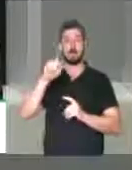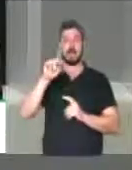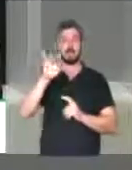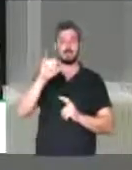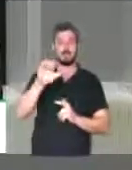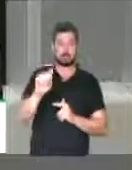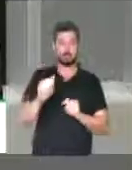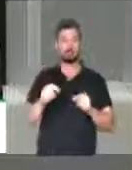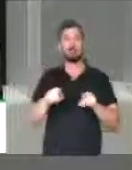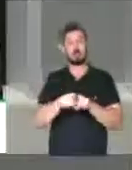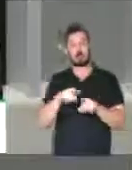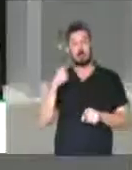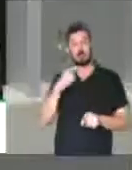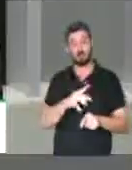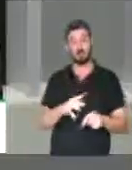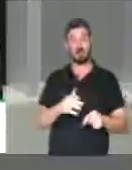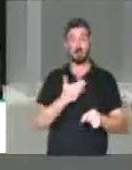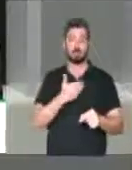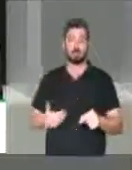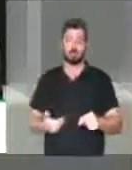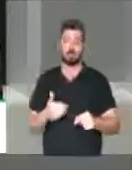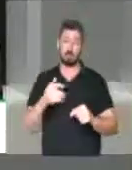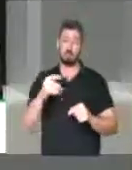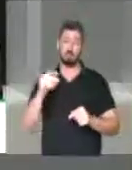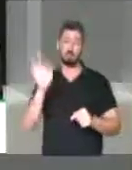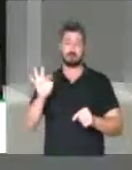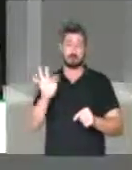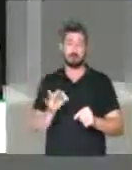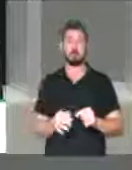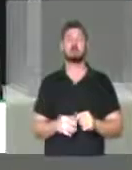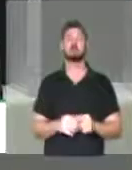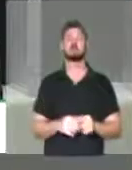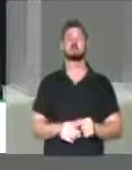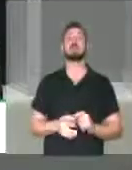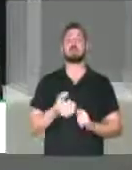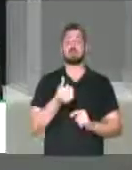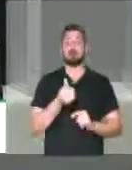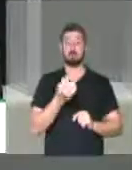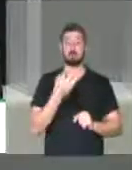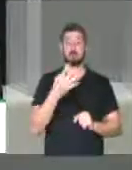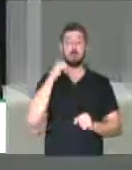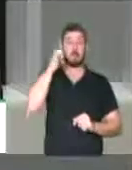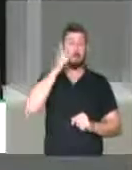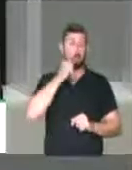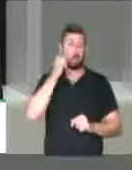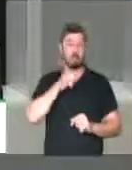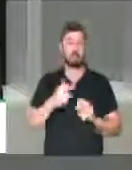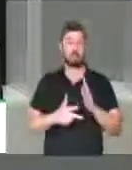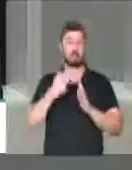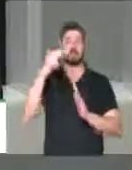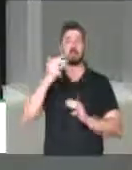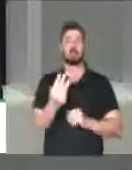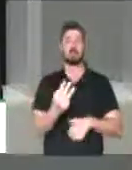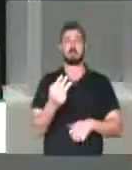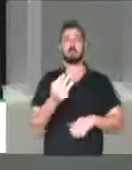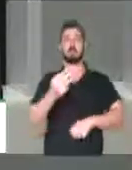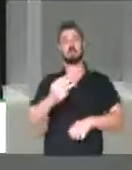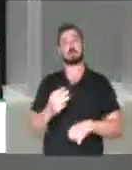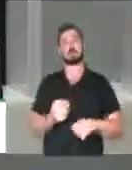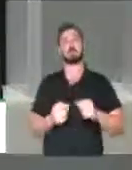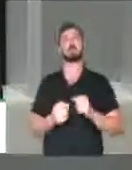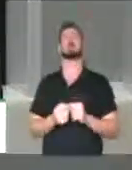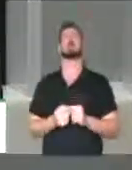Pláticas e a Defensoria Pública da União. 64 mulheres passaram por três